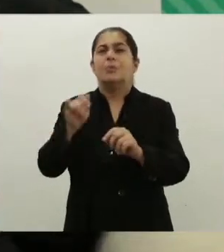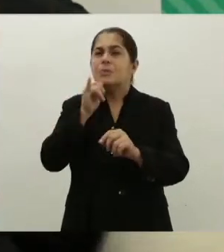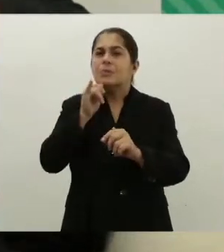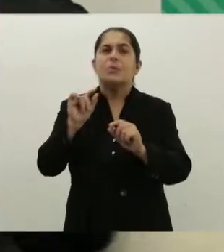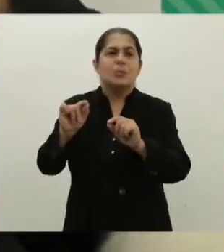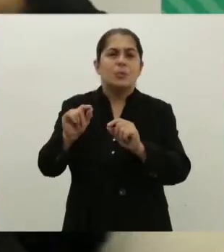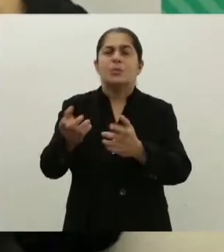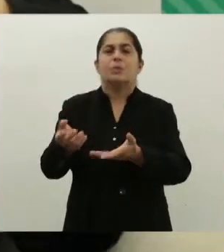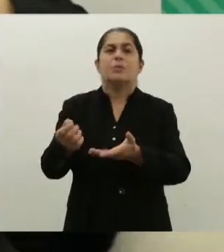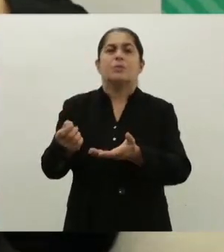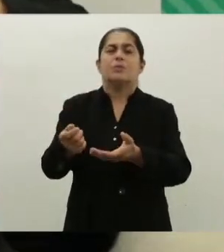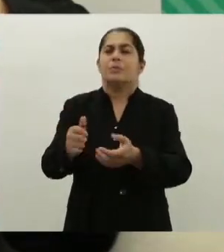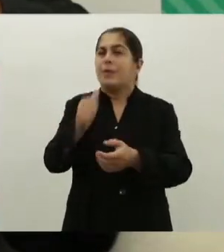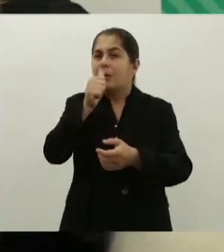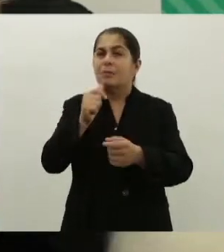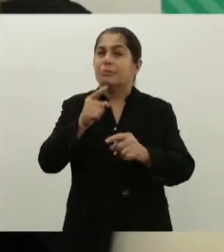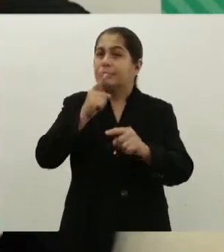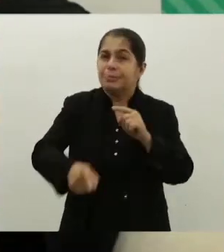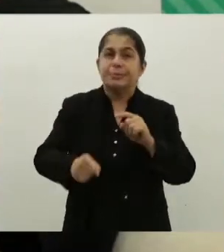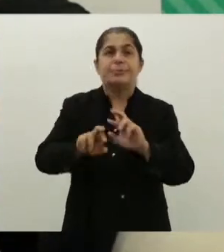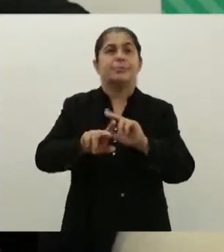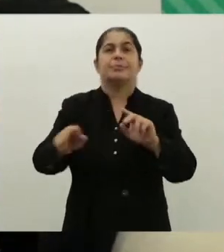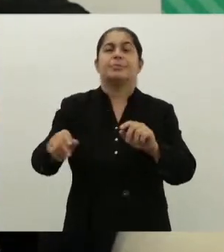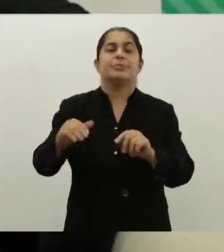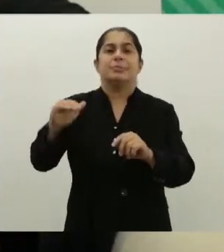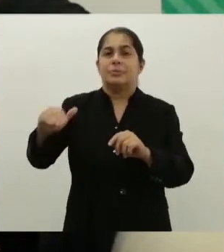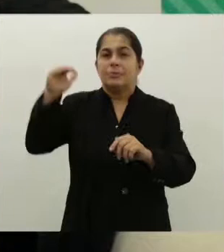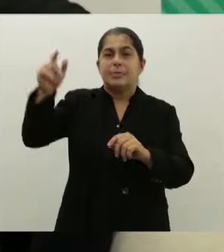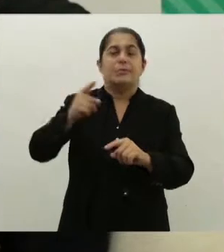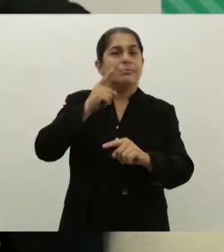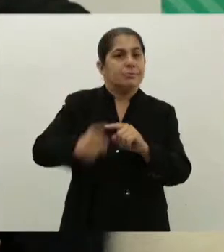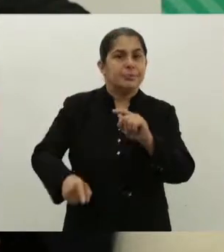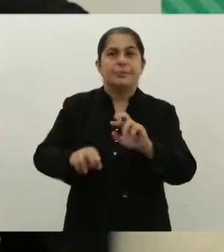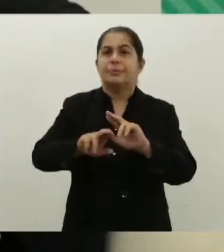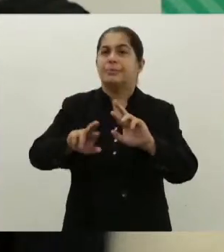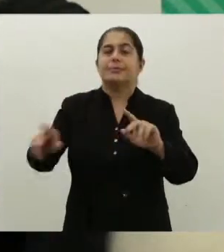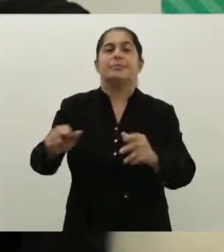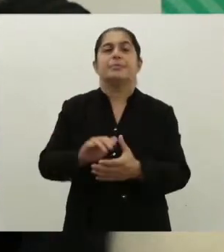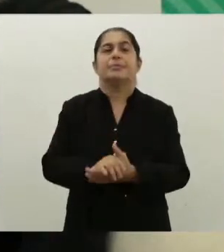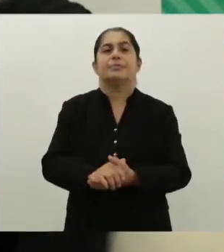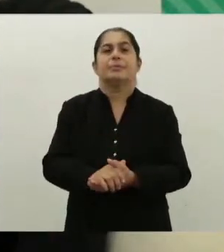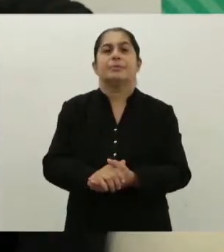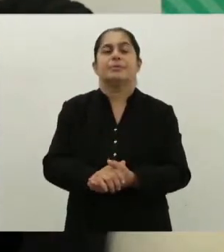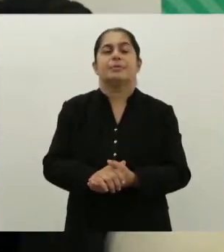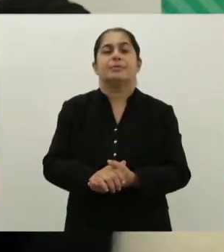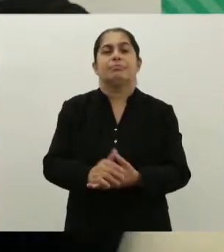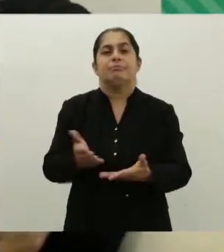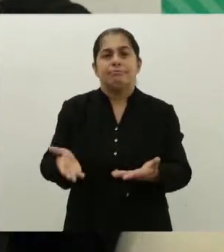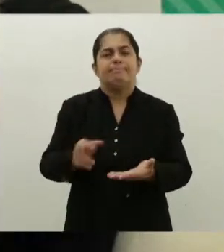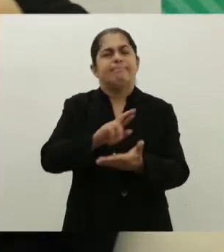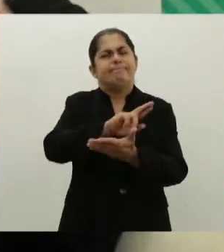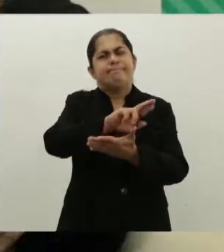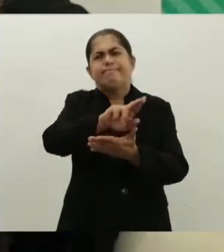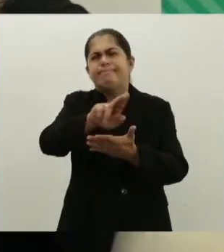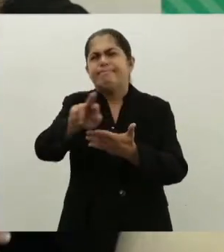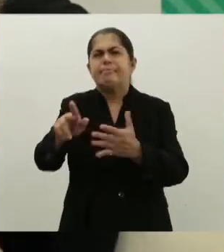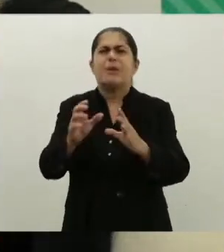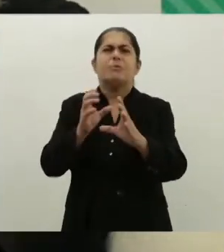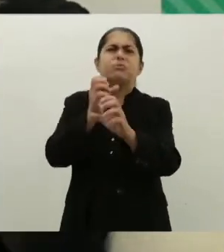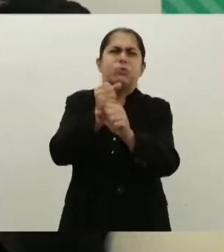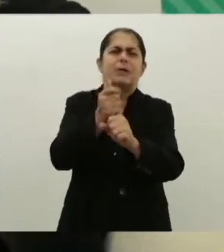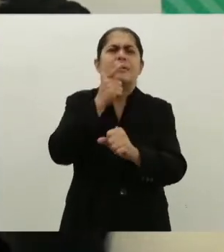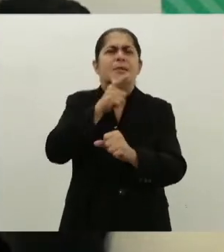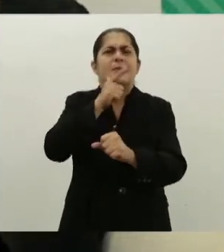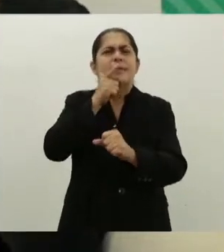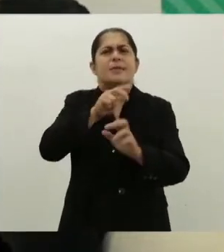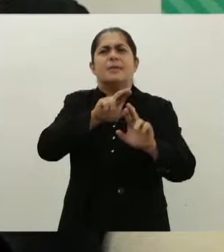de dar a fornecer bebida alcoólica a crianças e adolescentes, eu acho que isso foi fundamental. Então, foram muitas, muitas, muitas